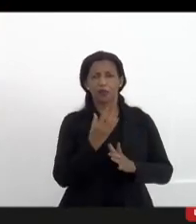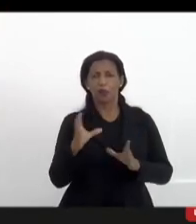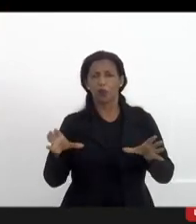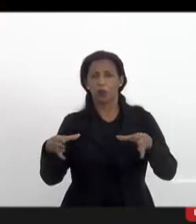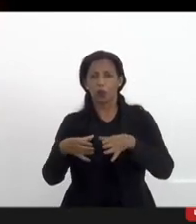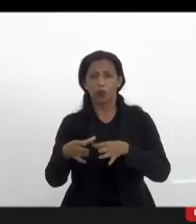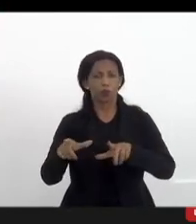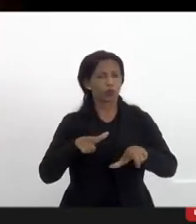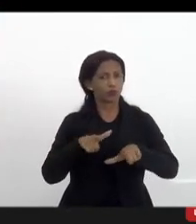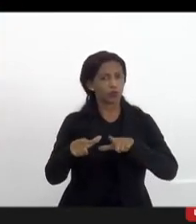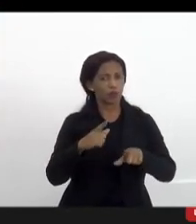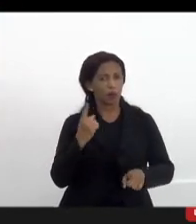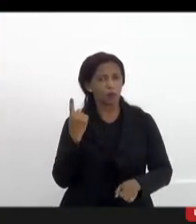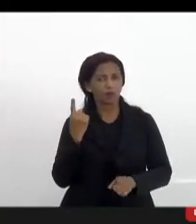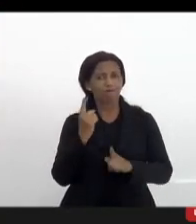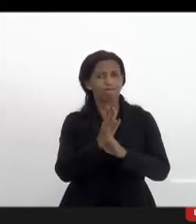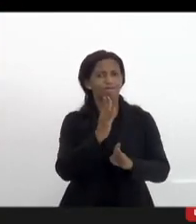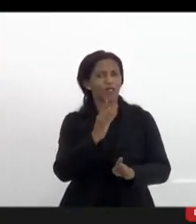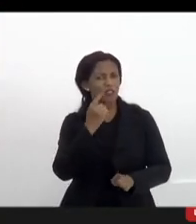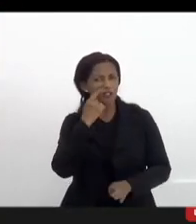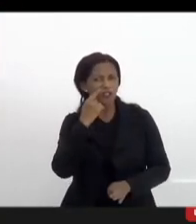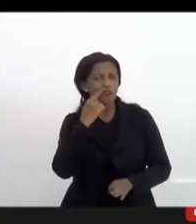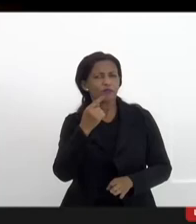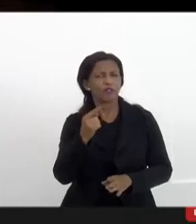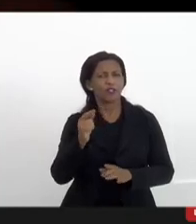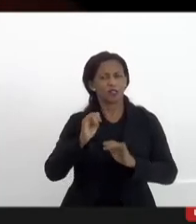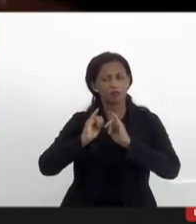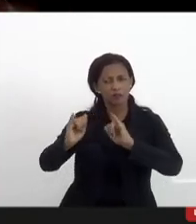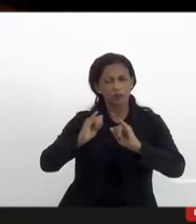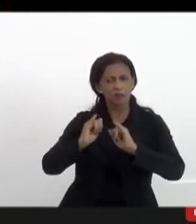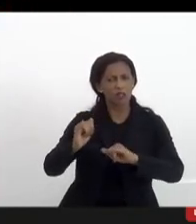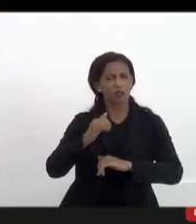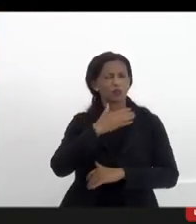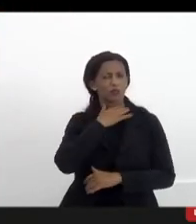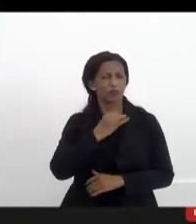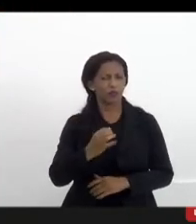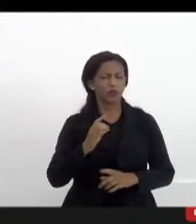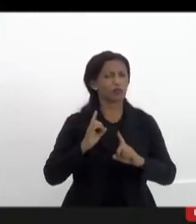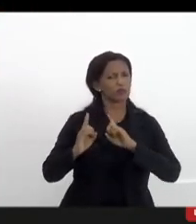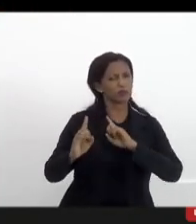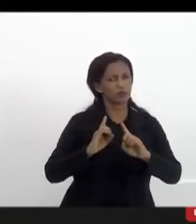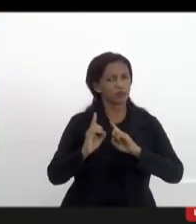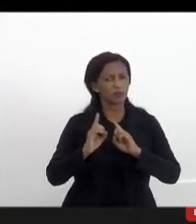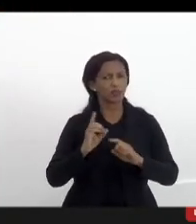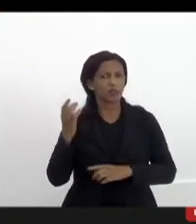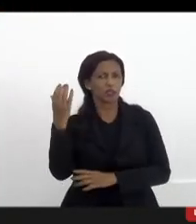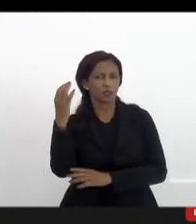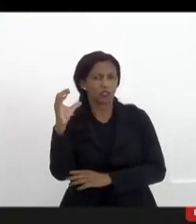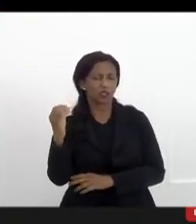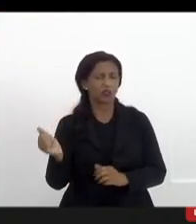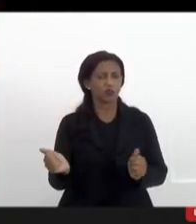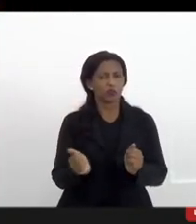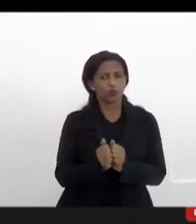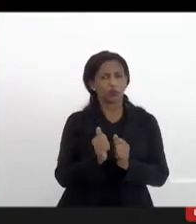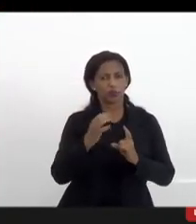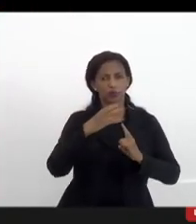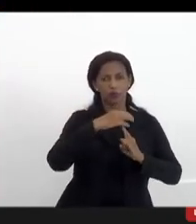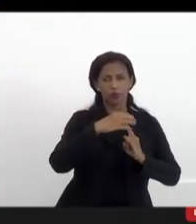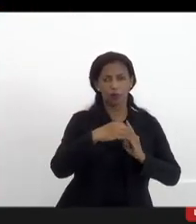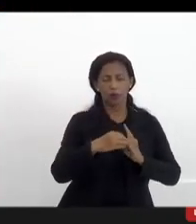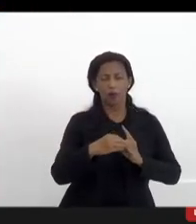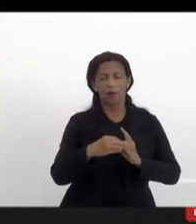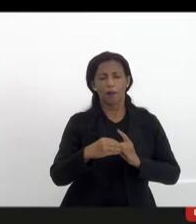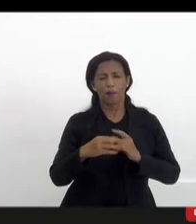de trabalho para combater a gente via as fake news e fazia esse diálogo científico com a Fiocruz para poder dar uma